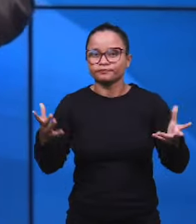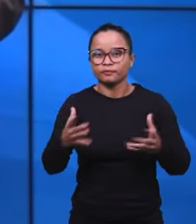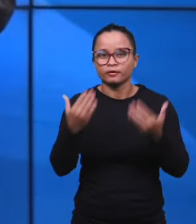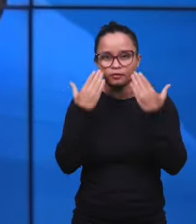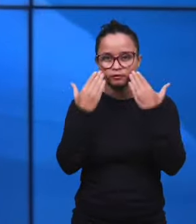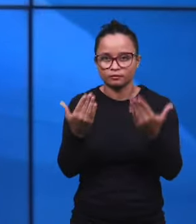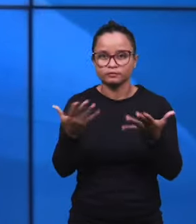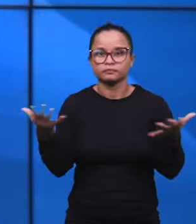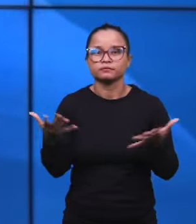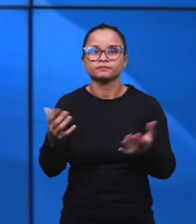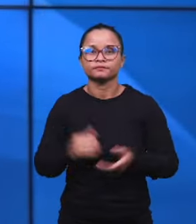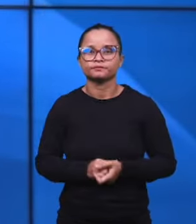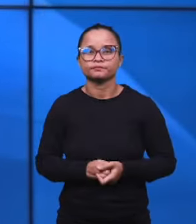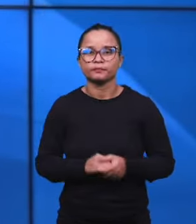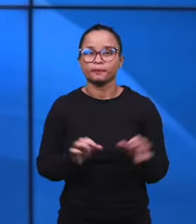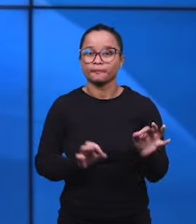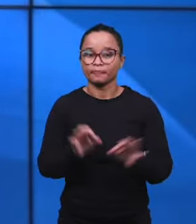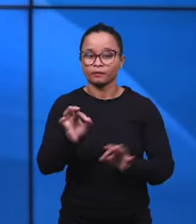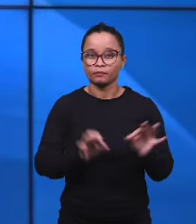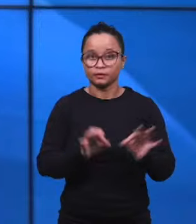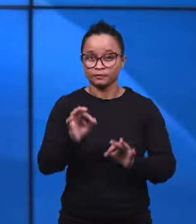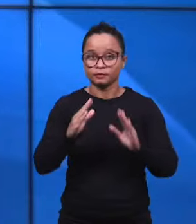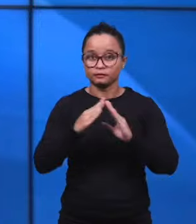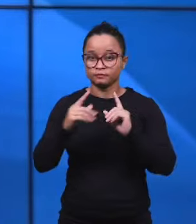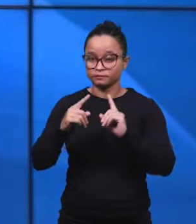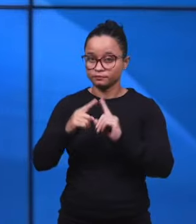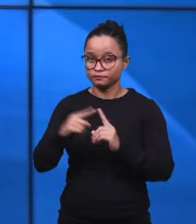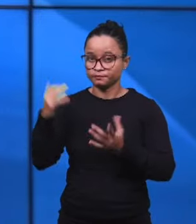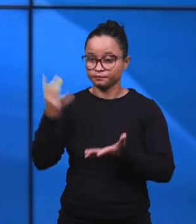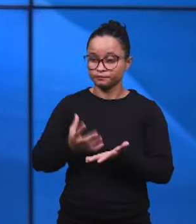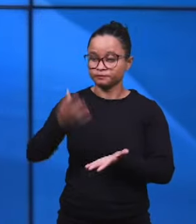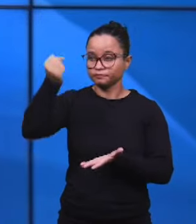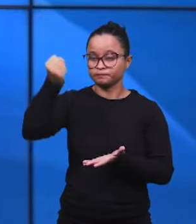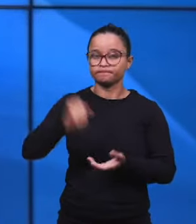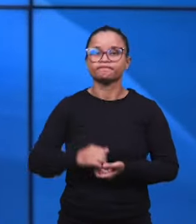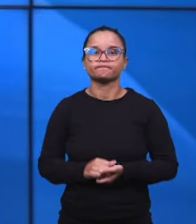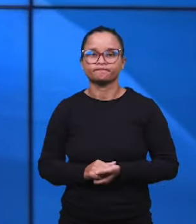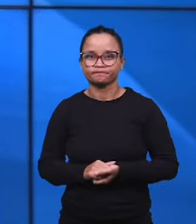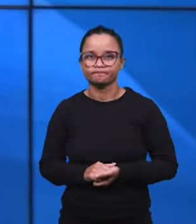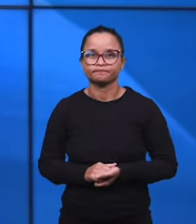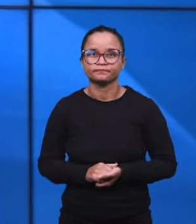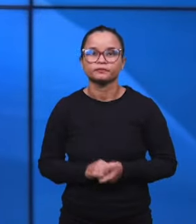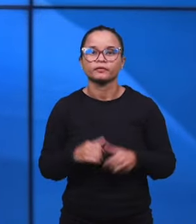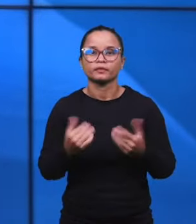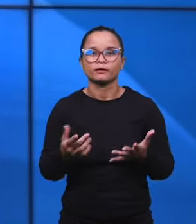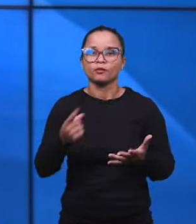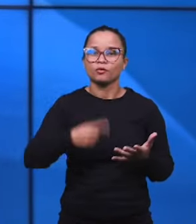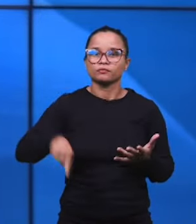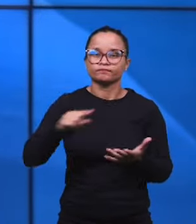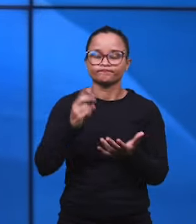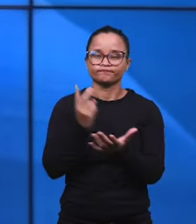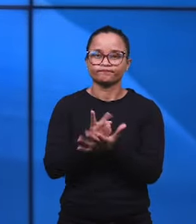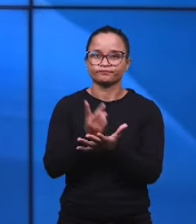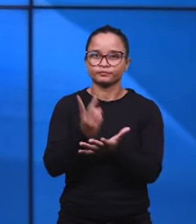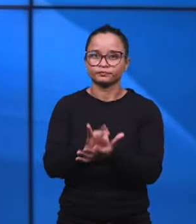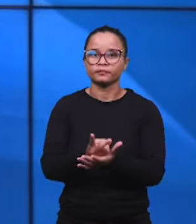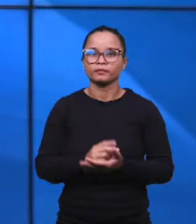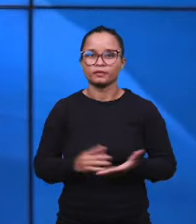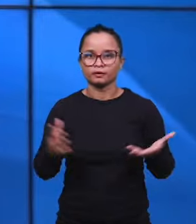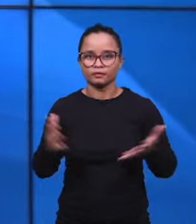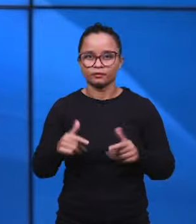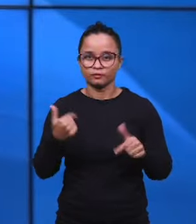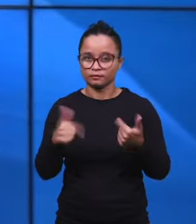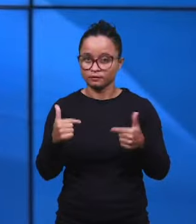estamos apresentando que é o preparo da igreja para o arrebatamento e nós continuamos no nosso